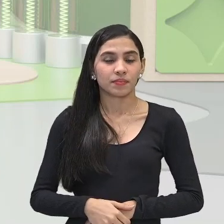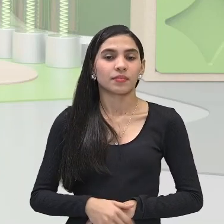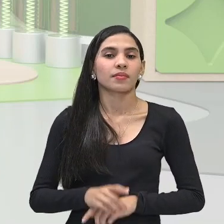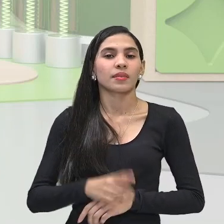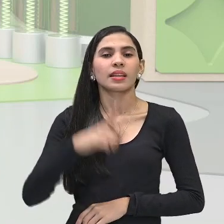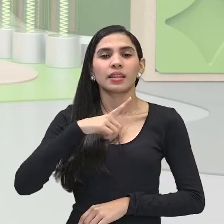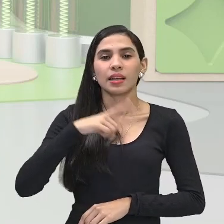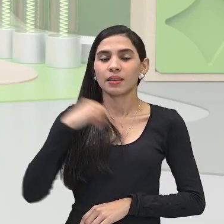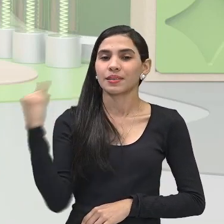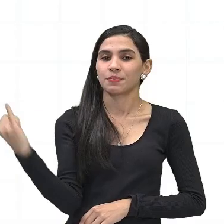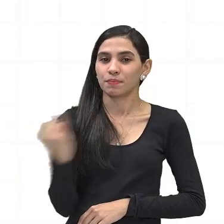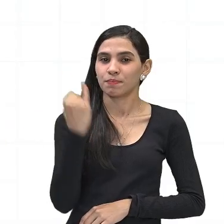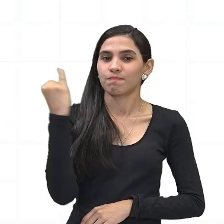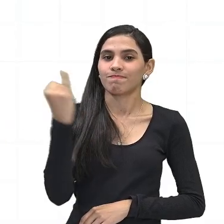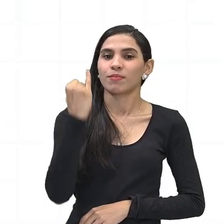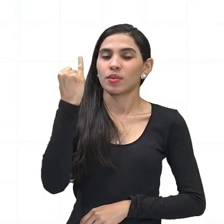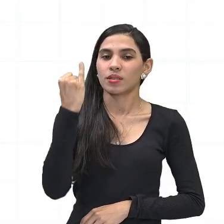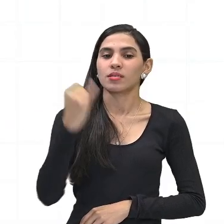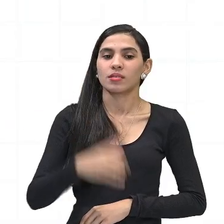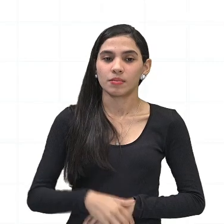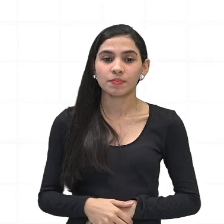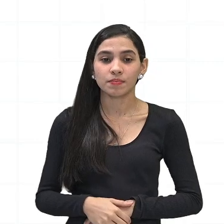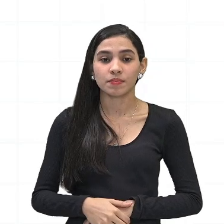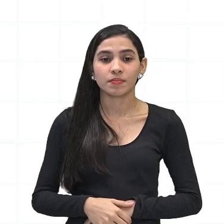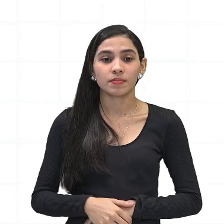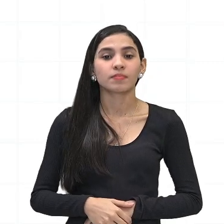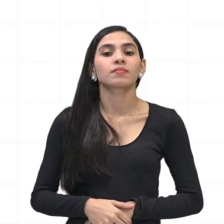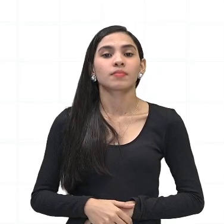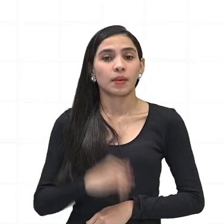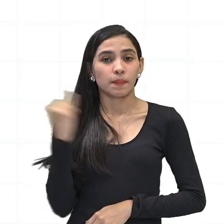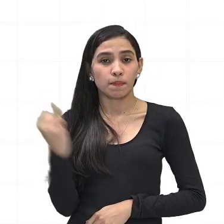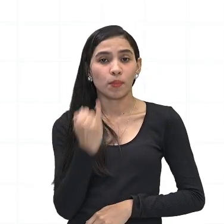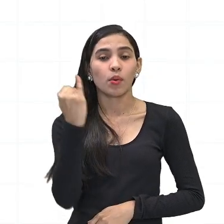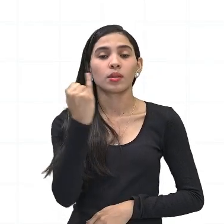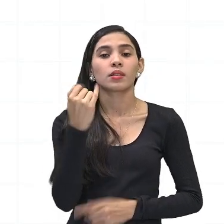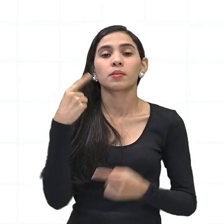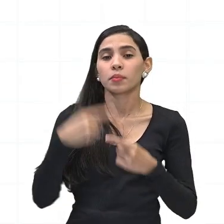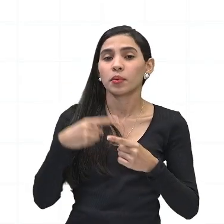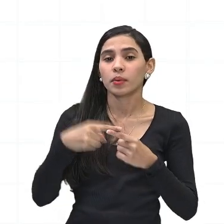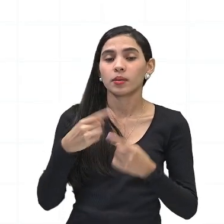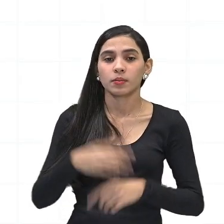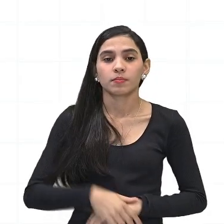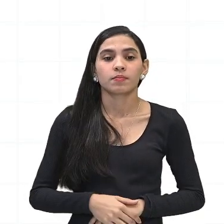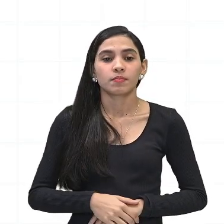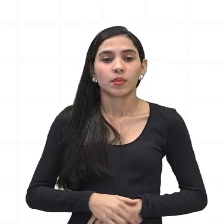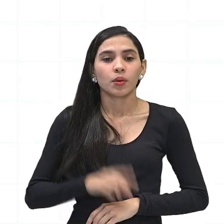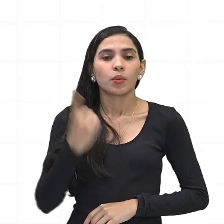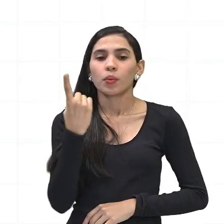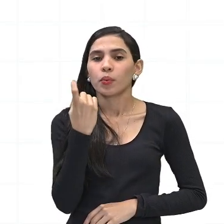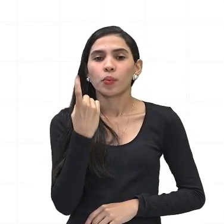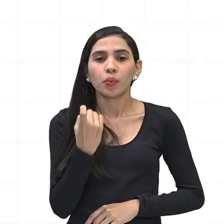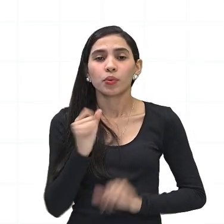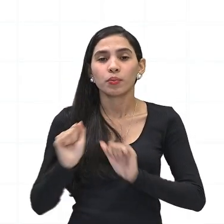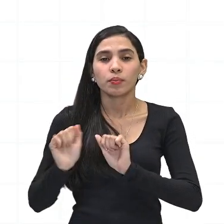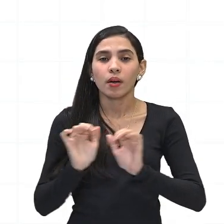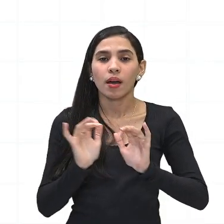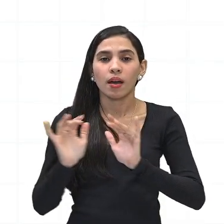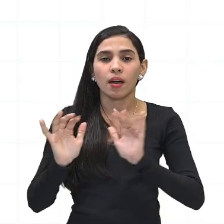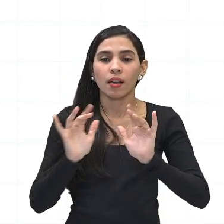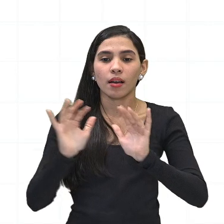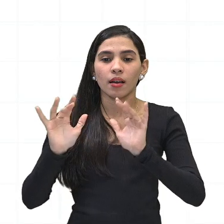importância fundamental. Vejam que a sua importância está no fato de ser o único gás que